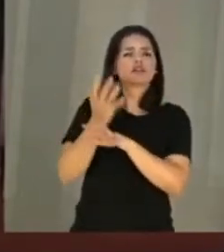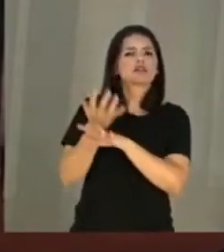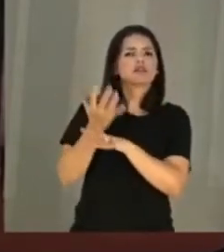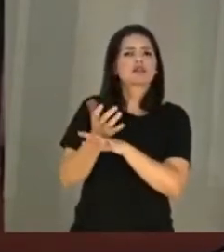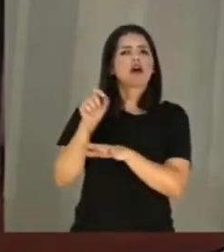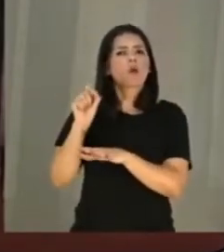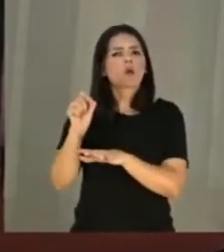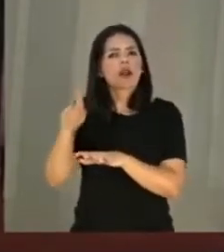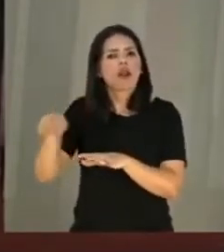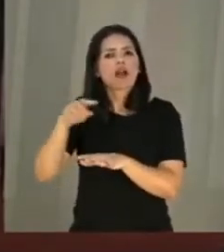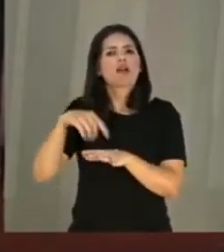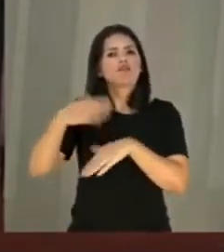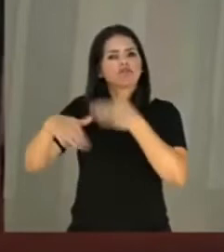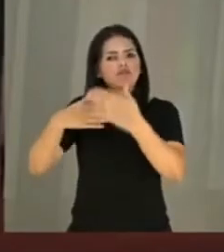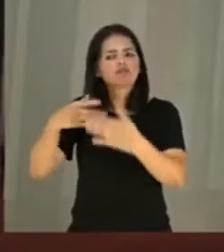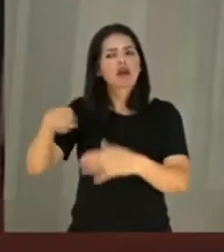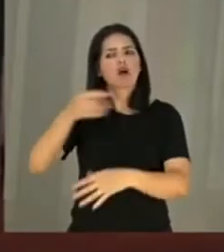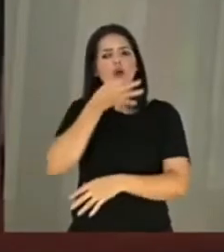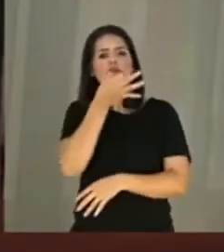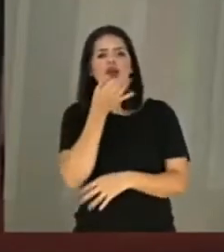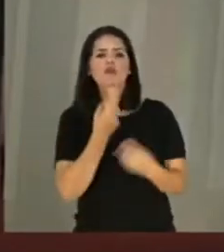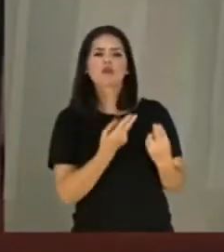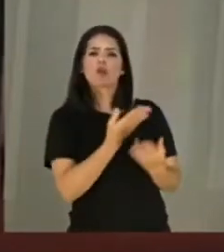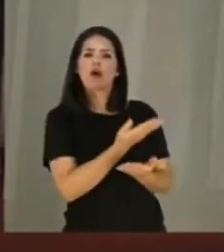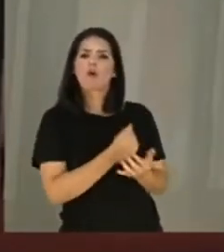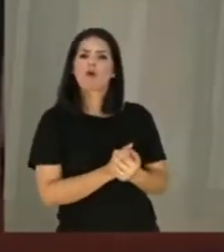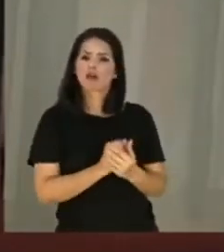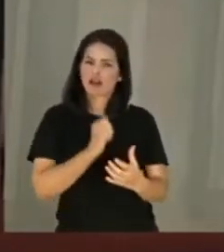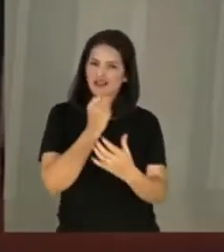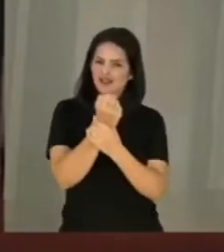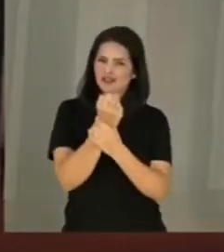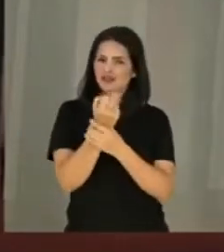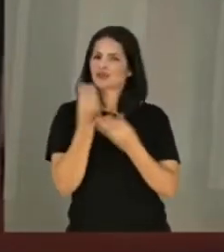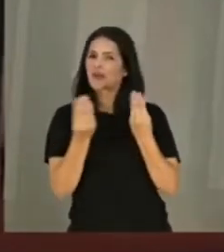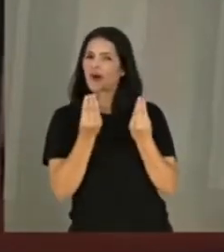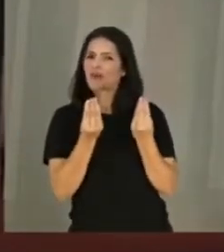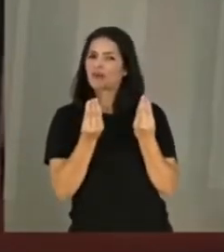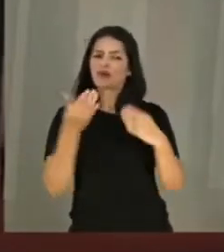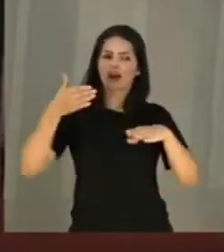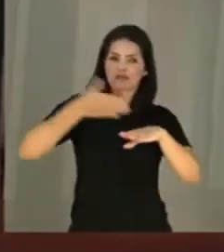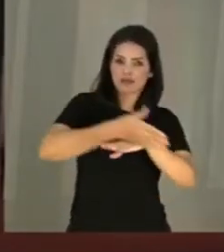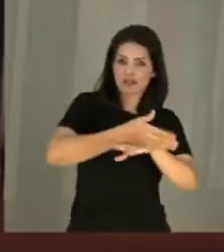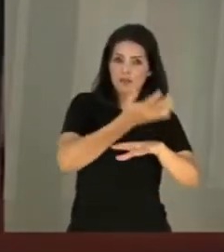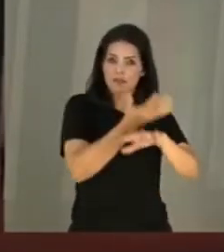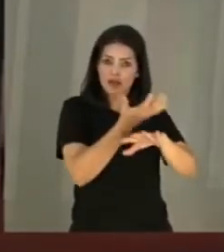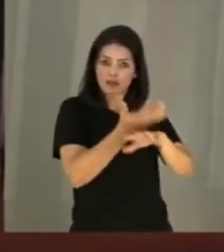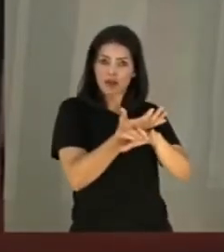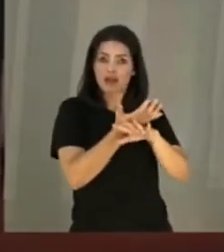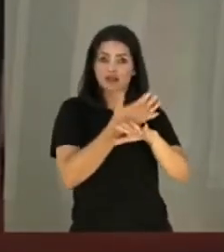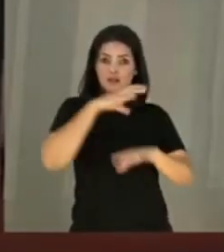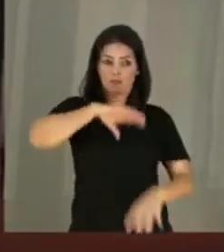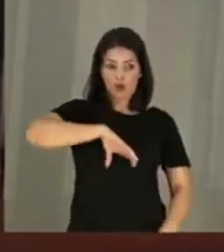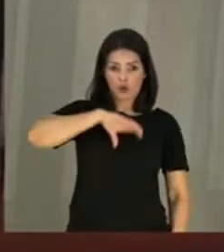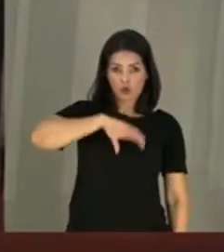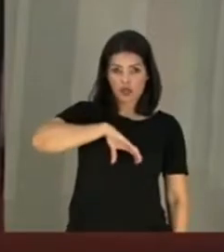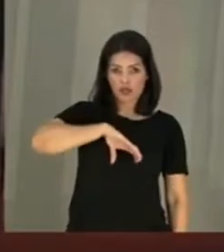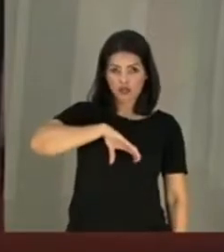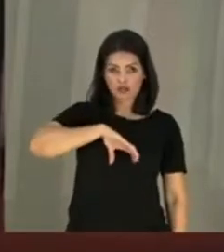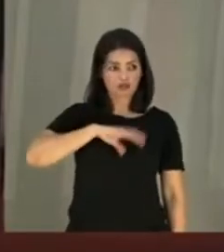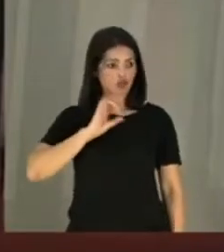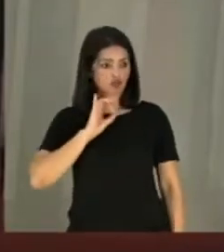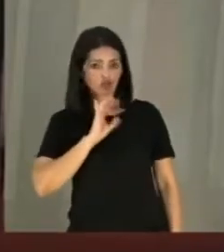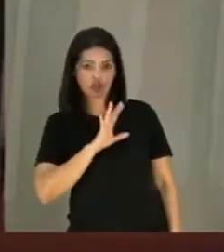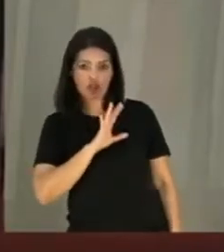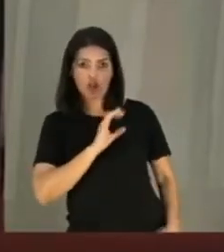ganham cada vez mais corpo em um cenário em é suposto como garantido somente o acesso à matemática e língua portuguesa, sendo